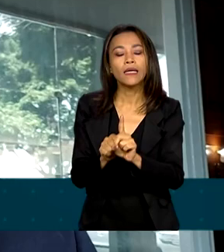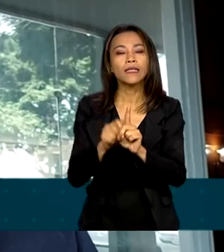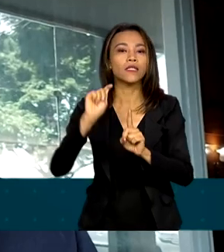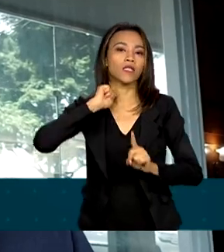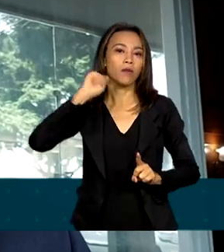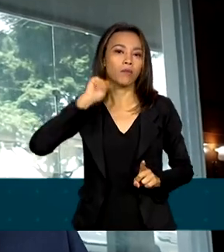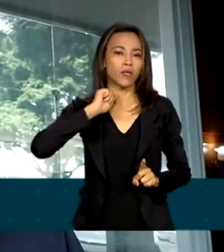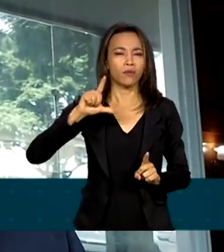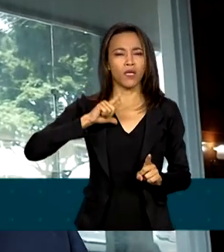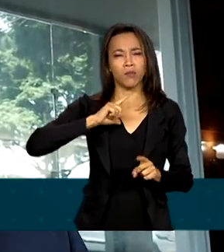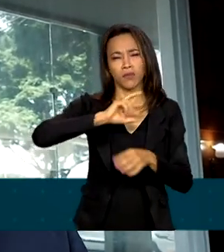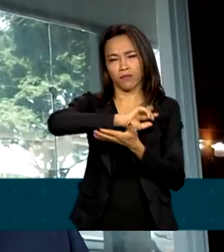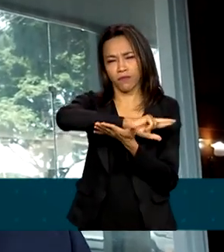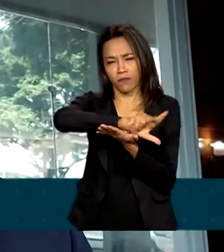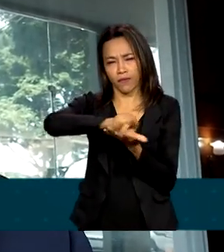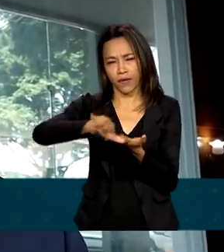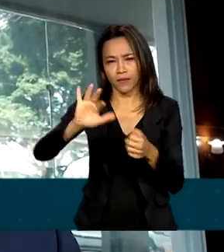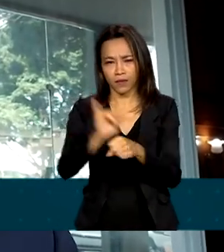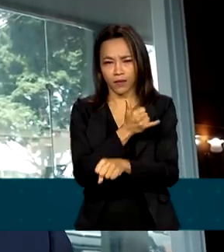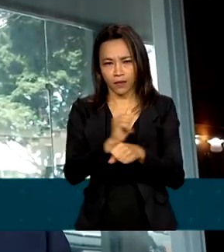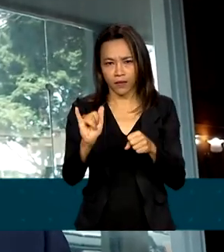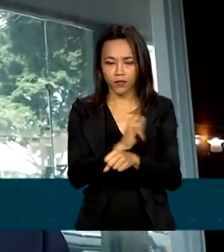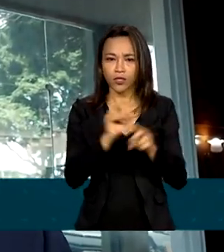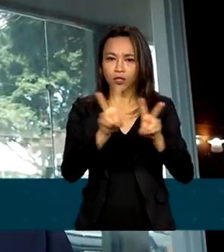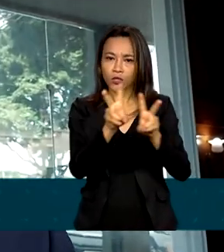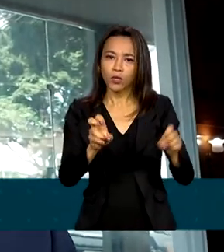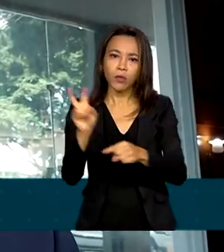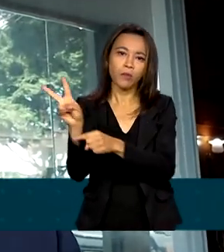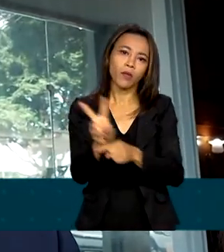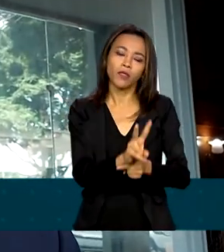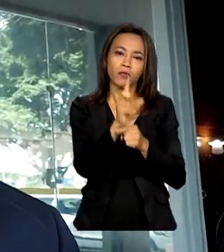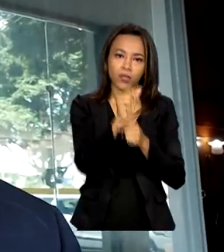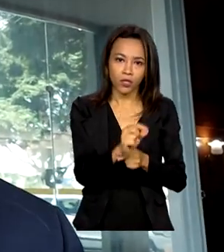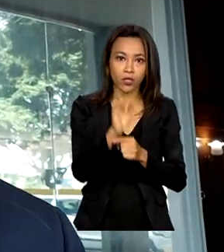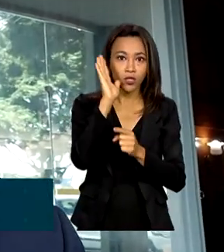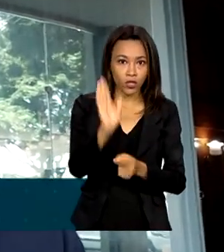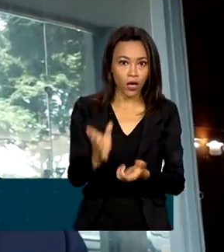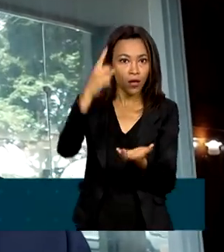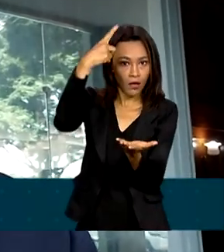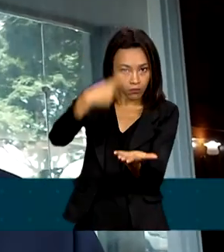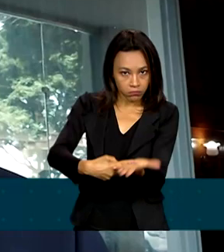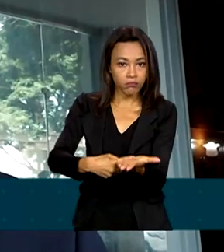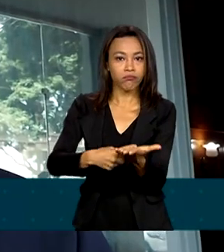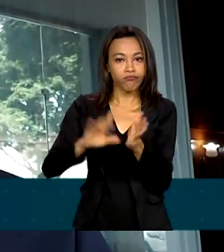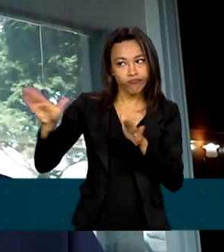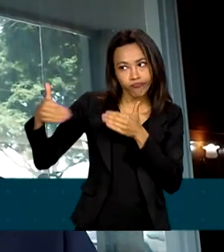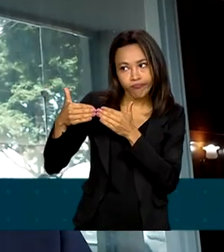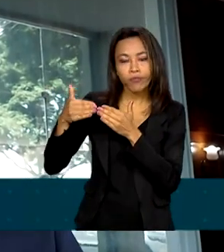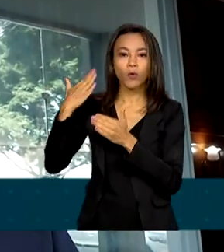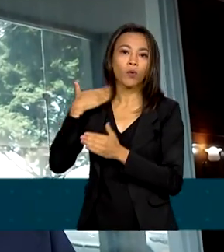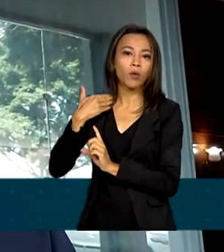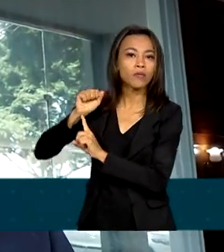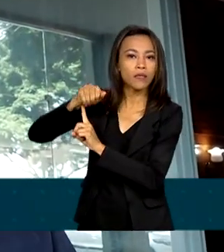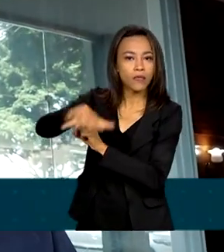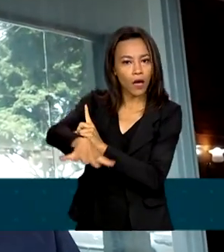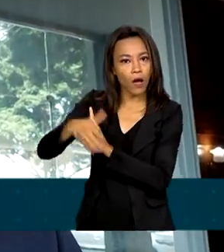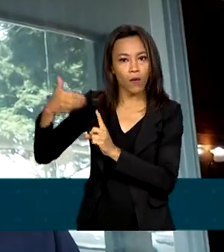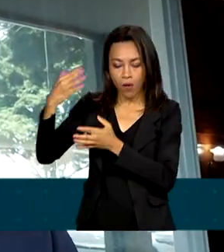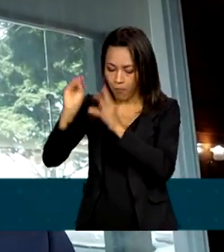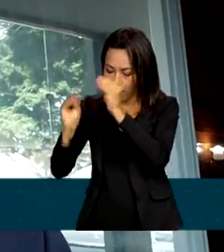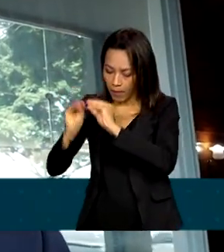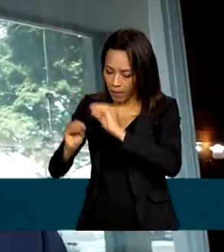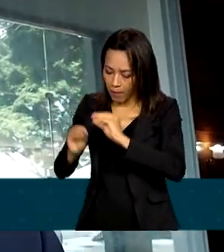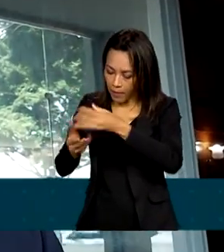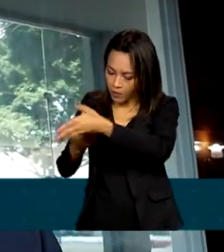de medidas sobre crédito, boa parte, inclusive, pactuada com o Banco Central, que vai ser encaminhada ao Congresso Nacional.